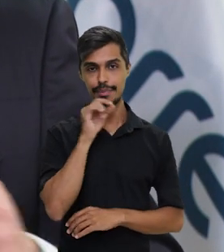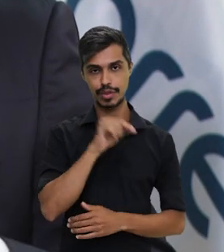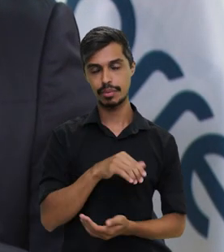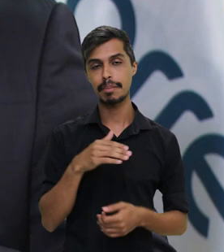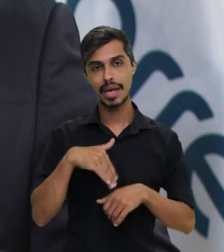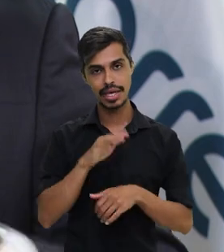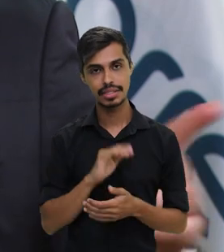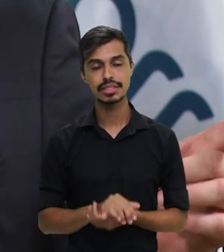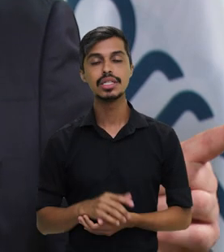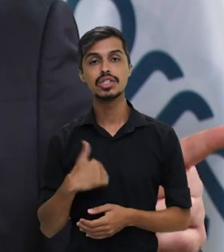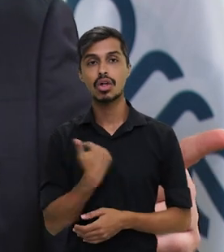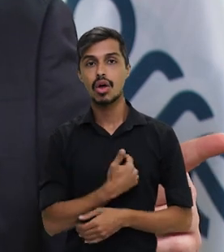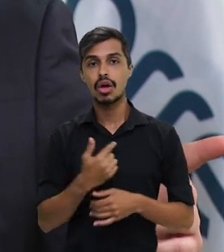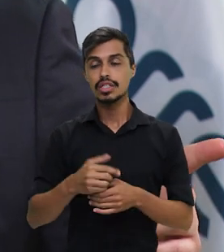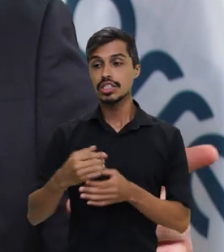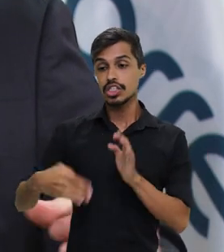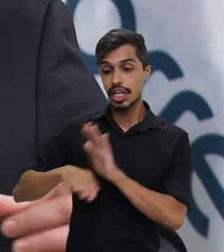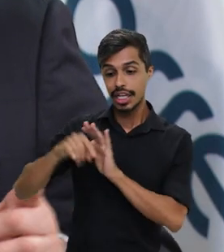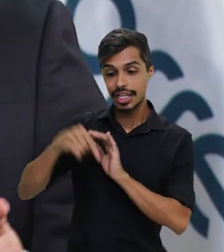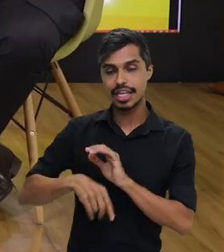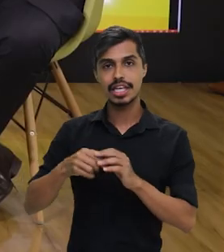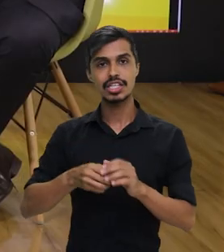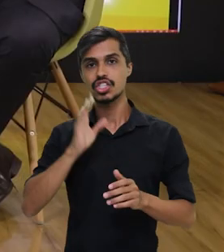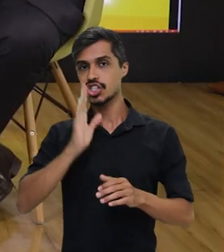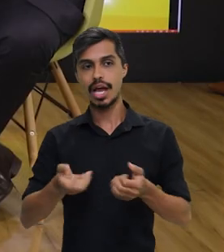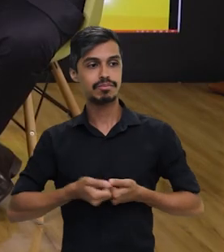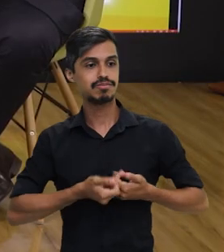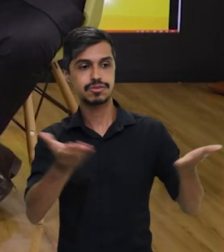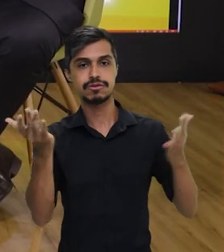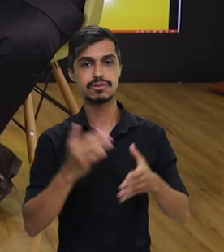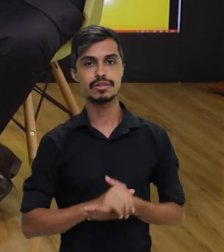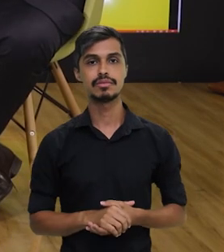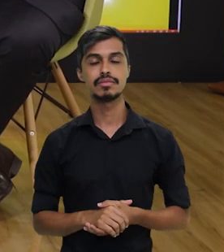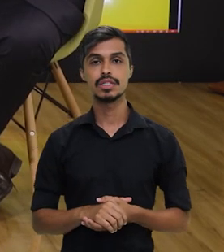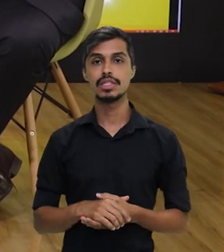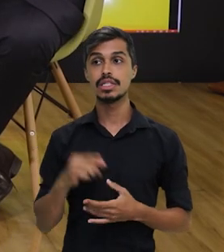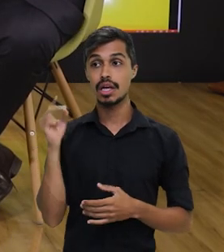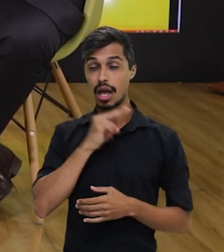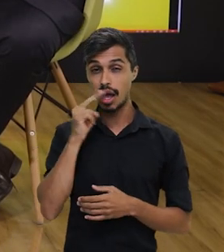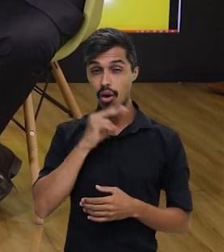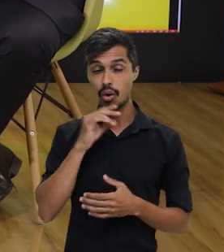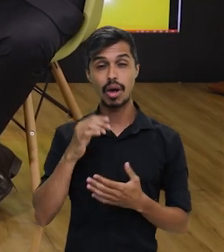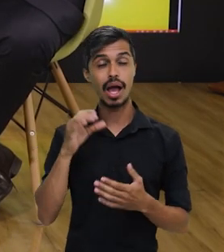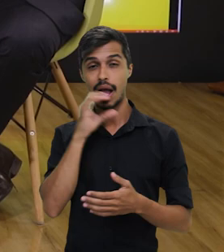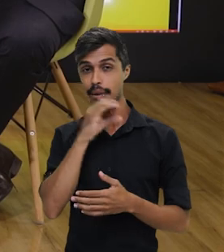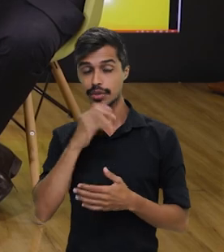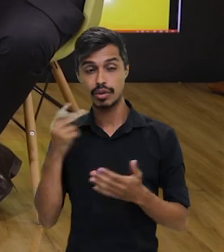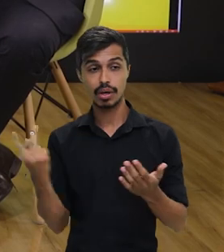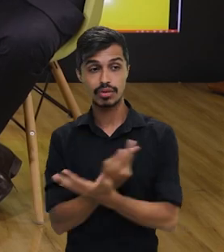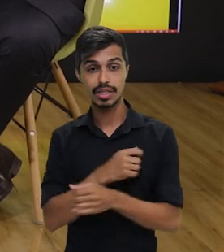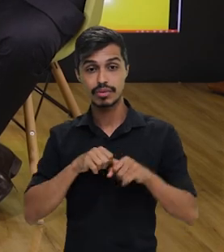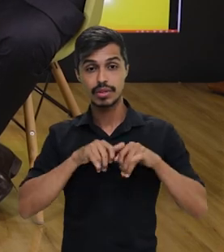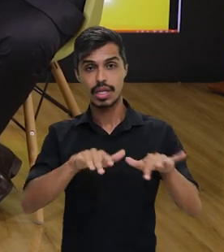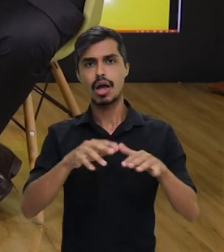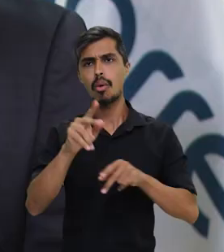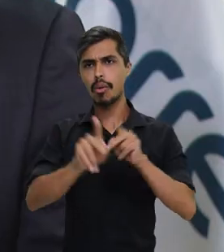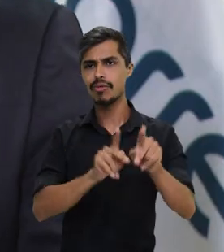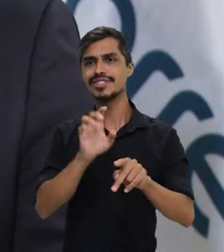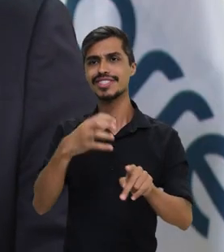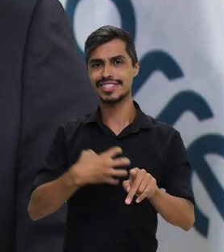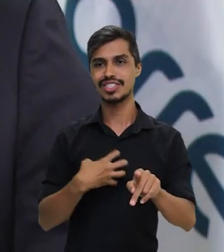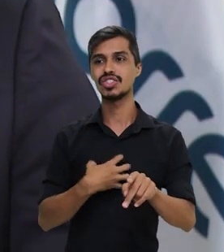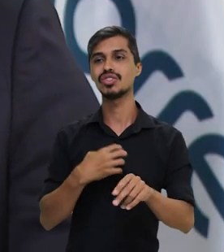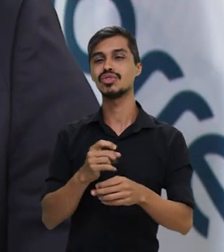aqui, a gente já distribui imediatamente. Então, isso vai trazer uma agilidade muito grande para a população. Então, a população vai sentir isso